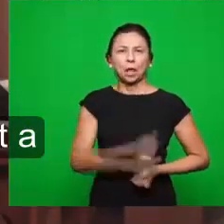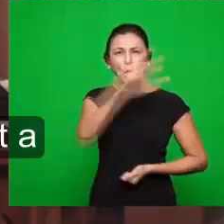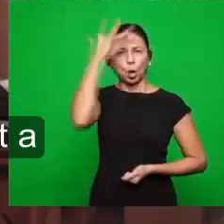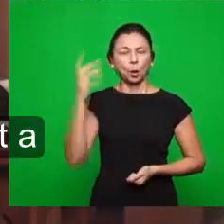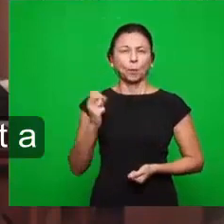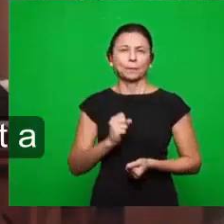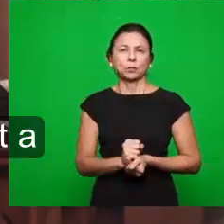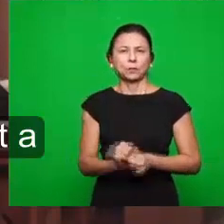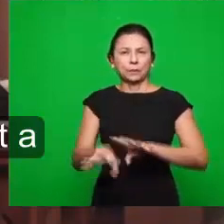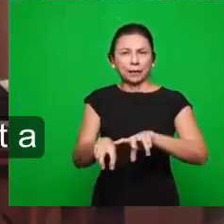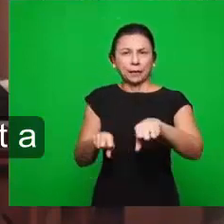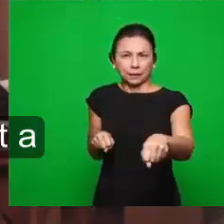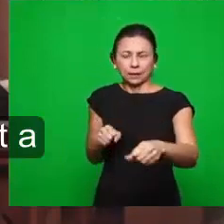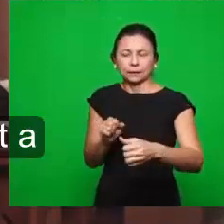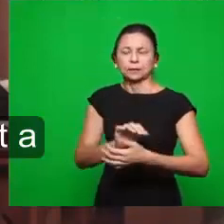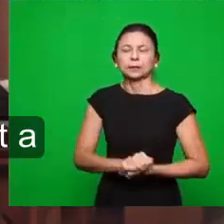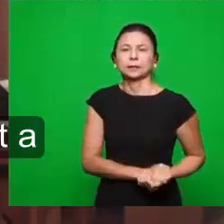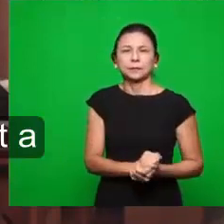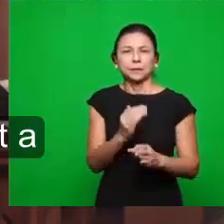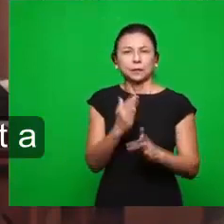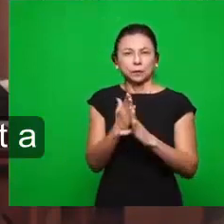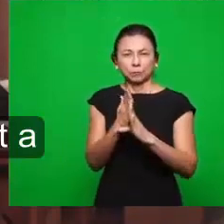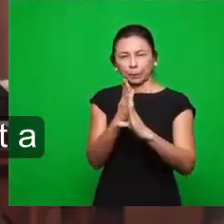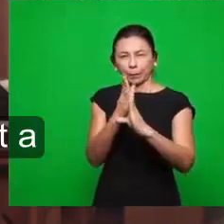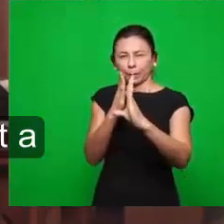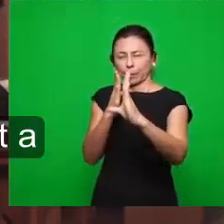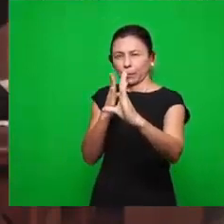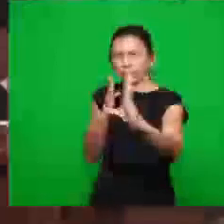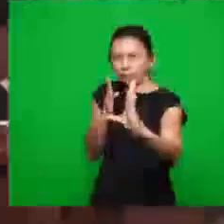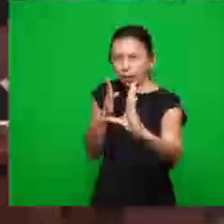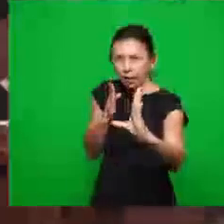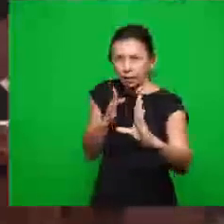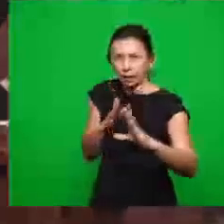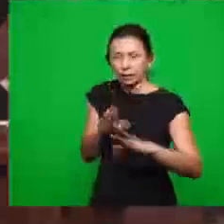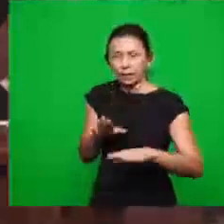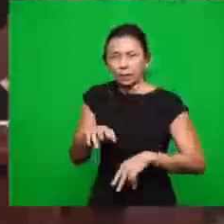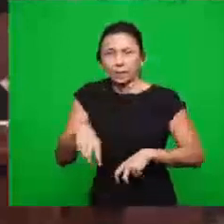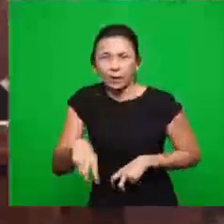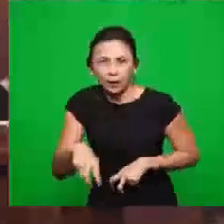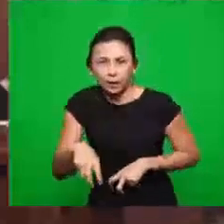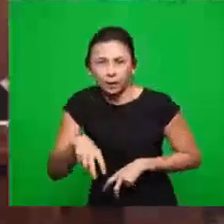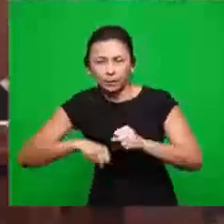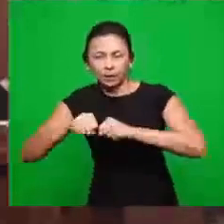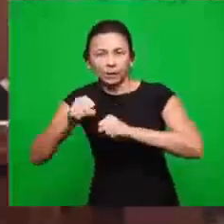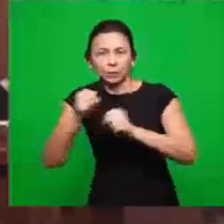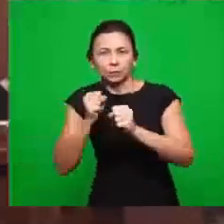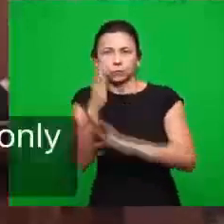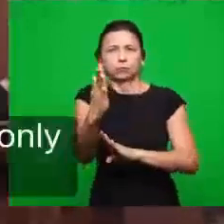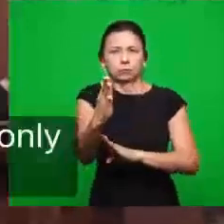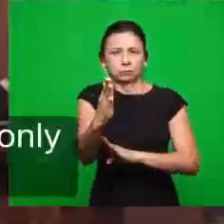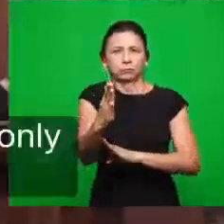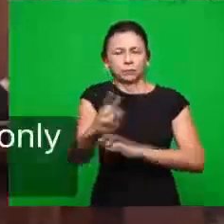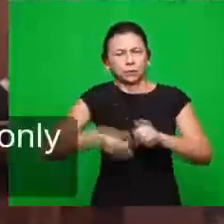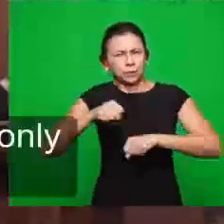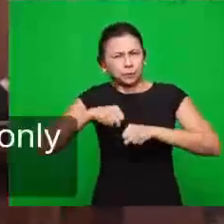sai o grupo todo numa determinada velocidade. Vai aquele pelotão